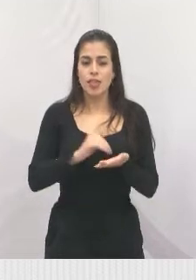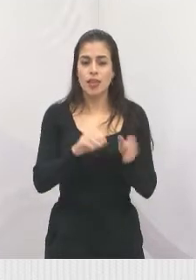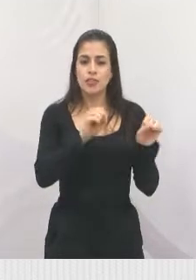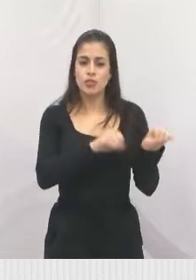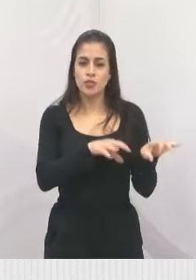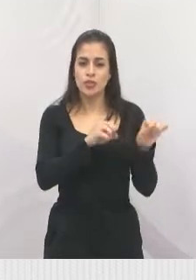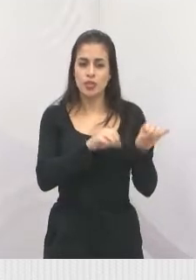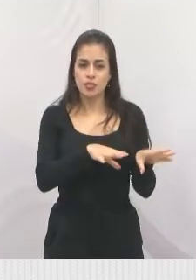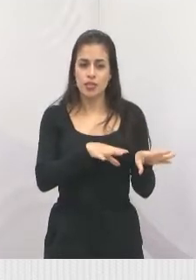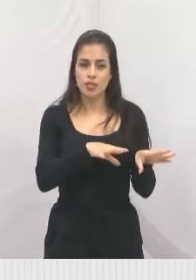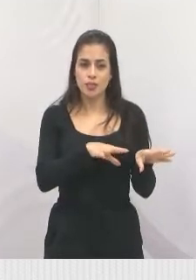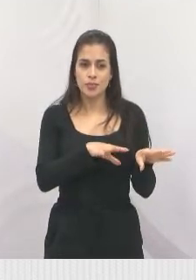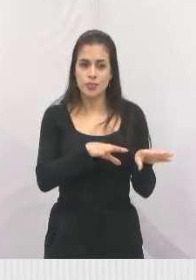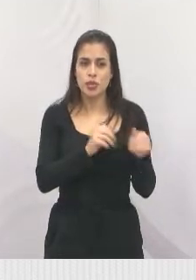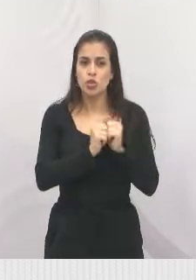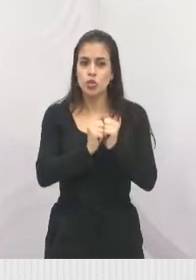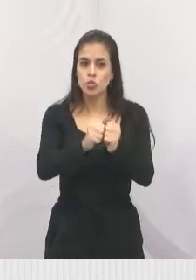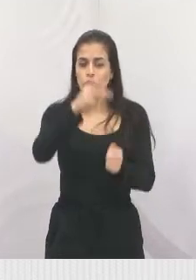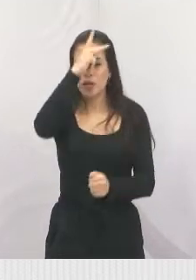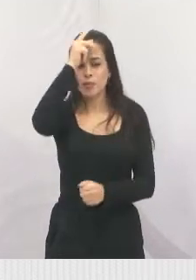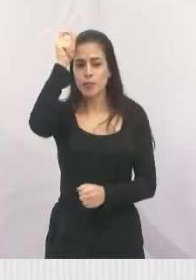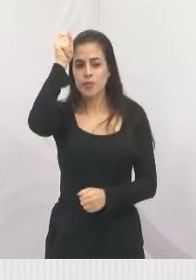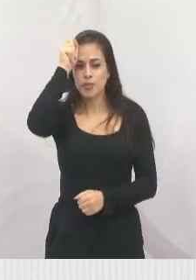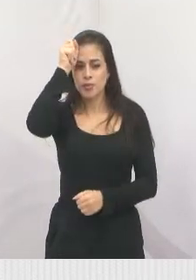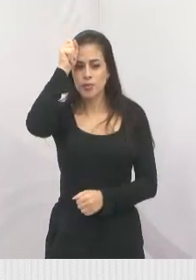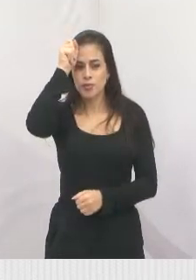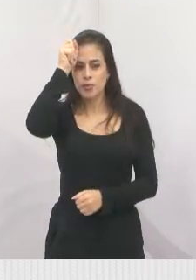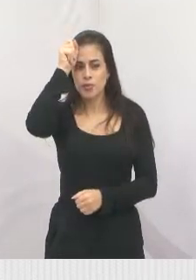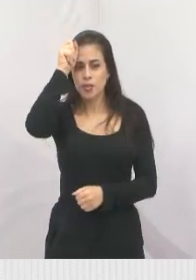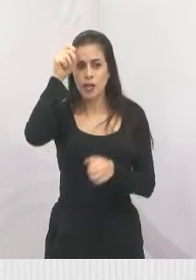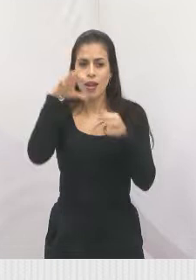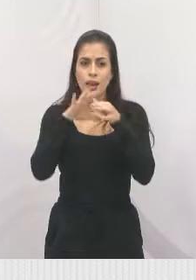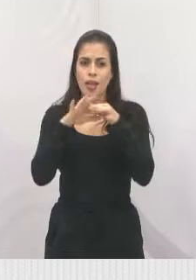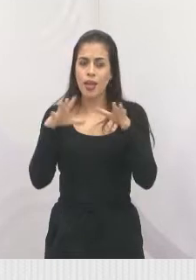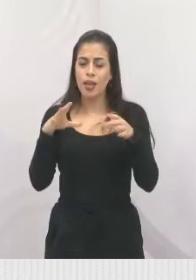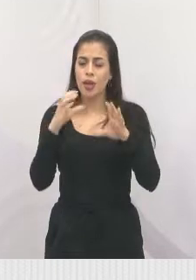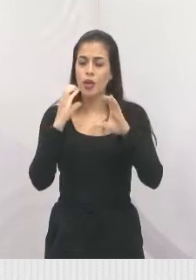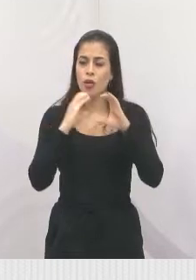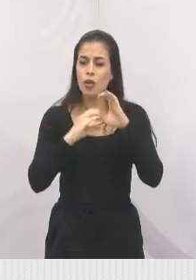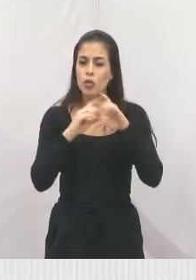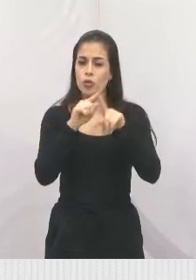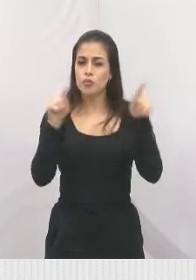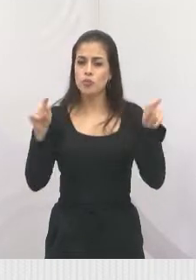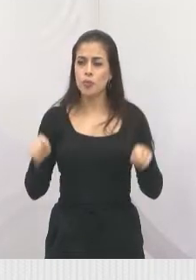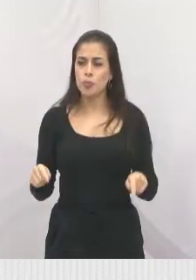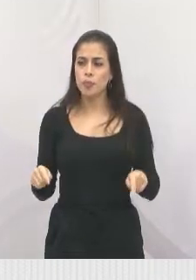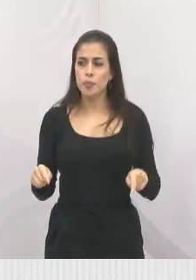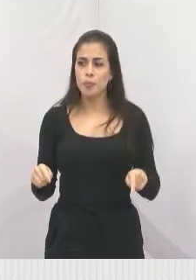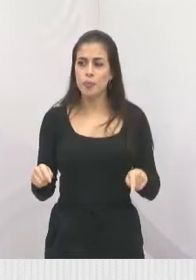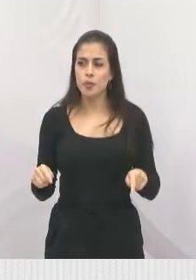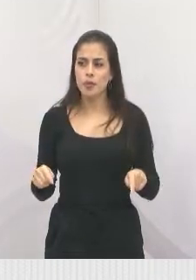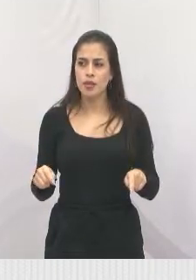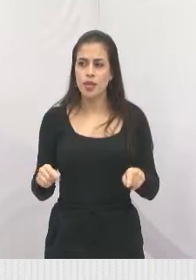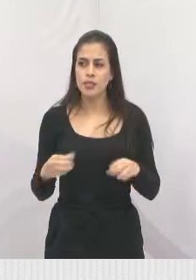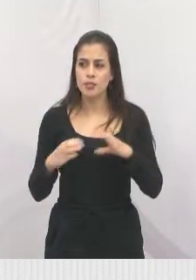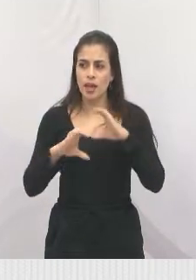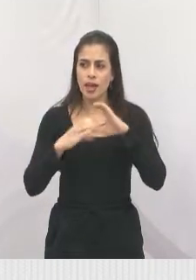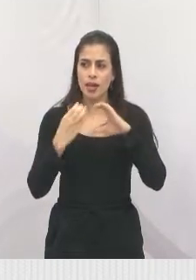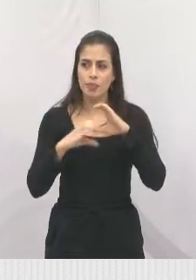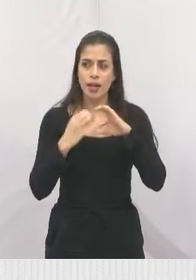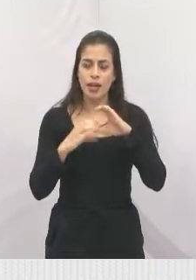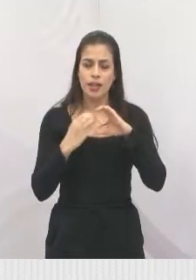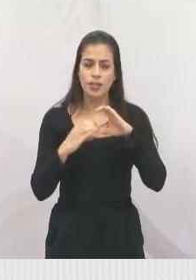Educação, juntamente com a Prefeitura Municipal de Jacareí, está abrindo aí o concurso público para 242